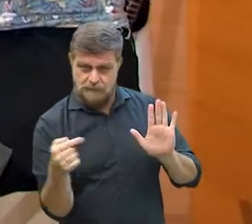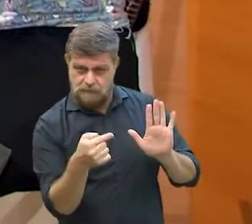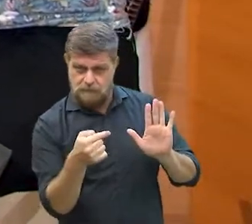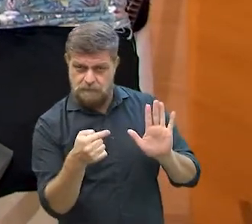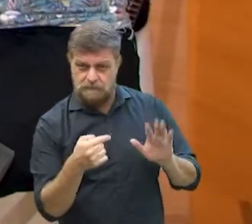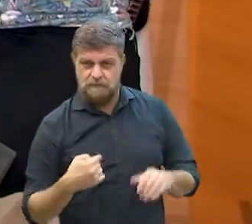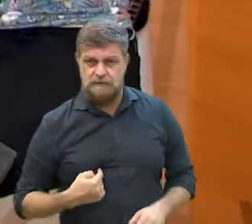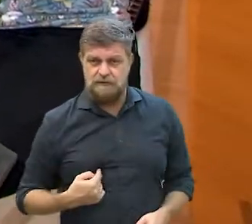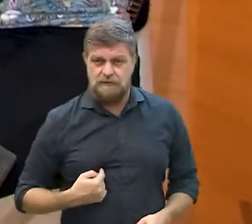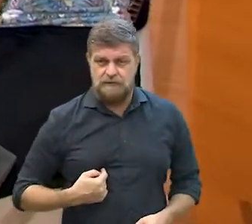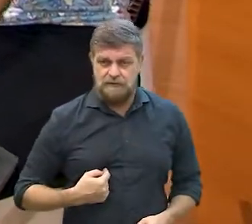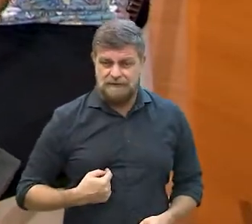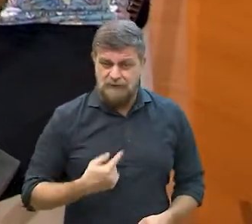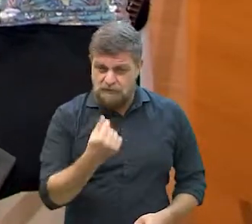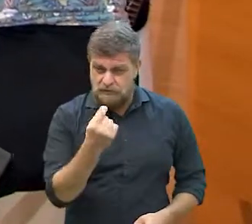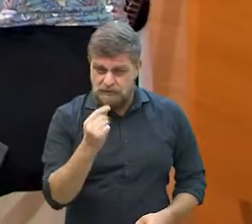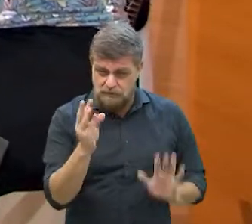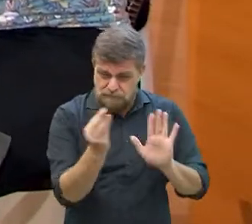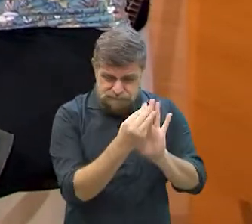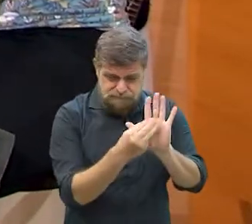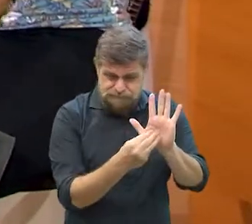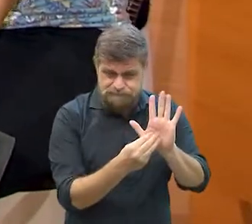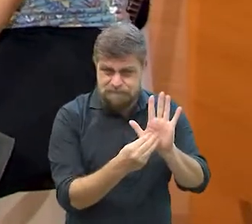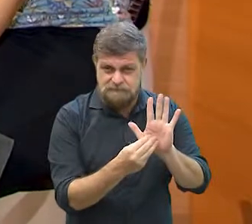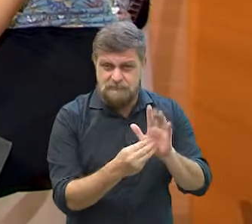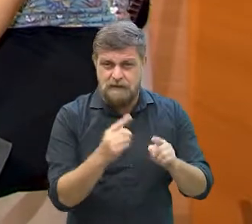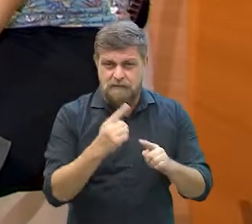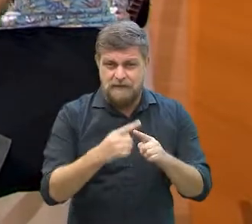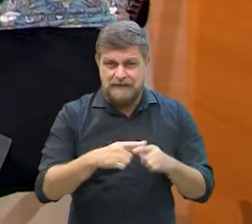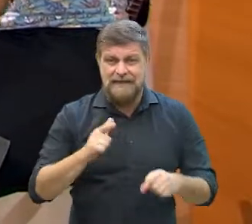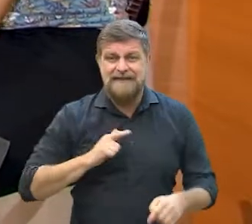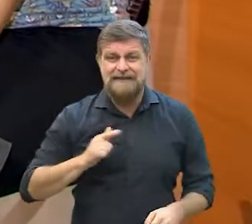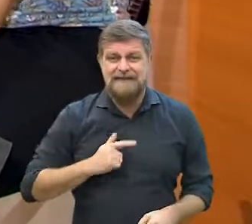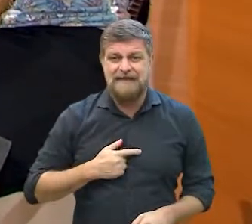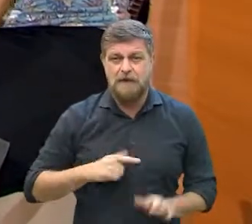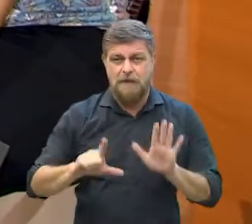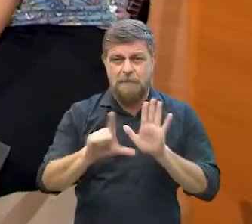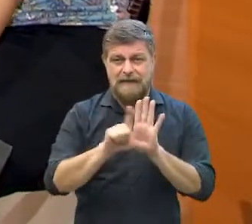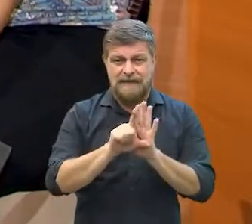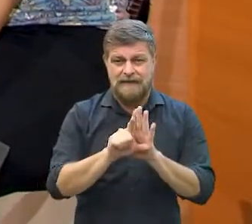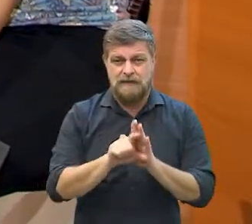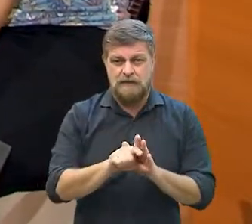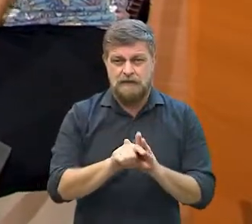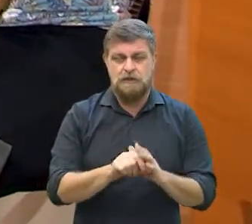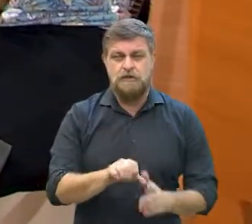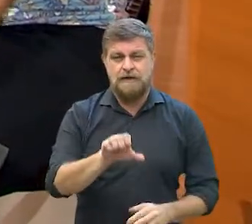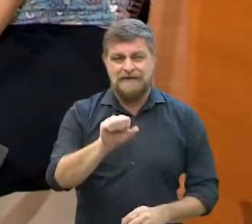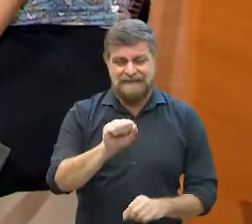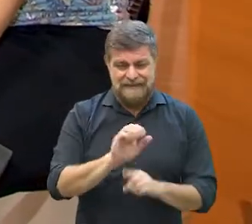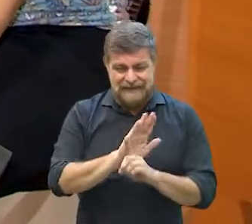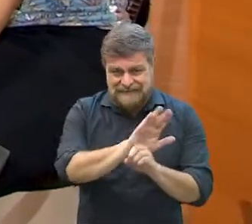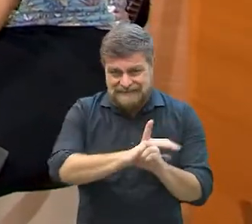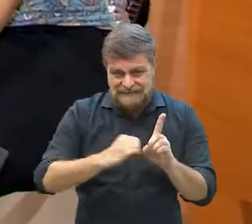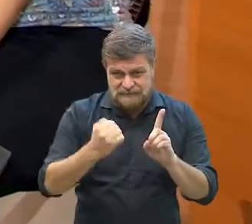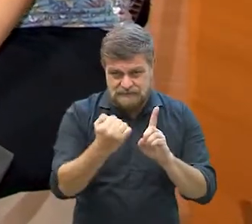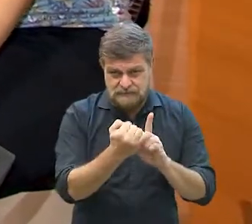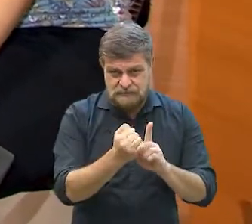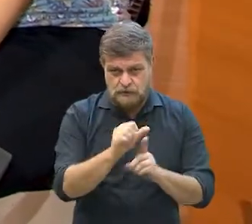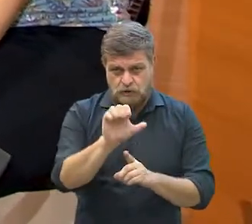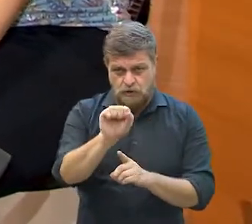a gente não especificou, porque a lei do SUAS, que é a lei do Sistema Único de Assistência Social,